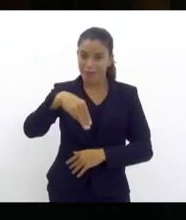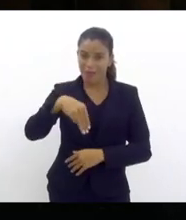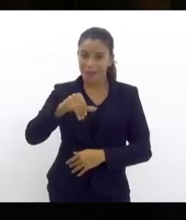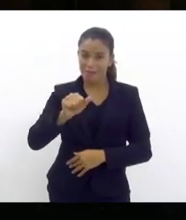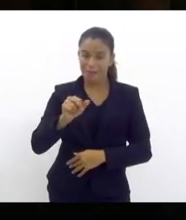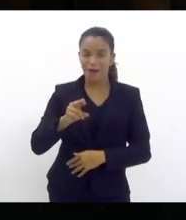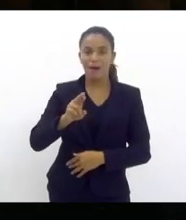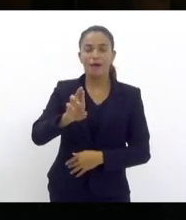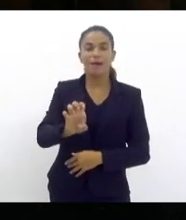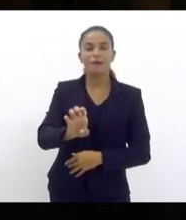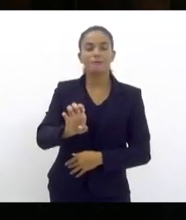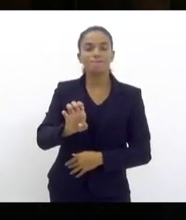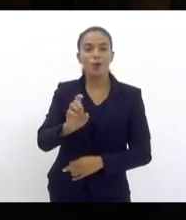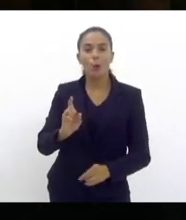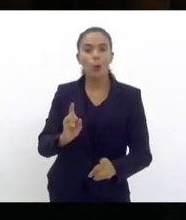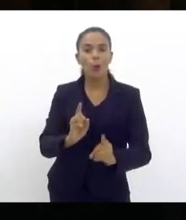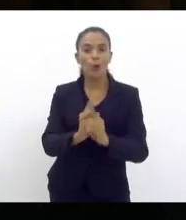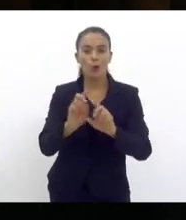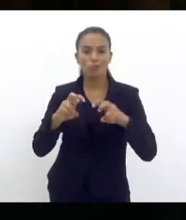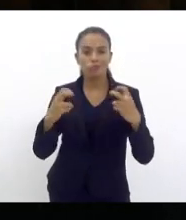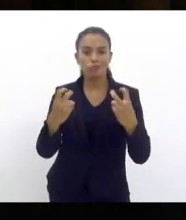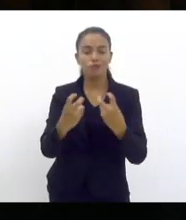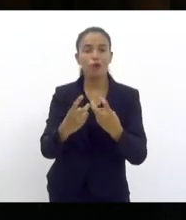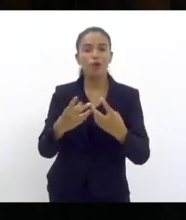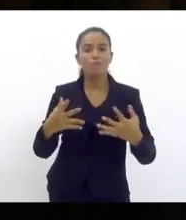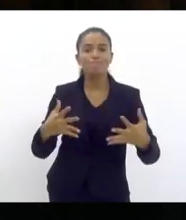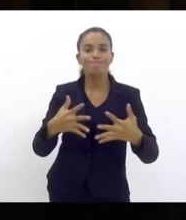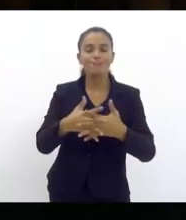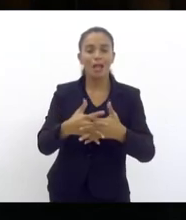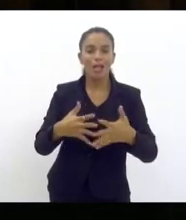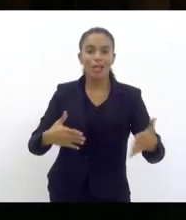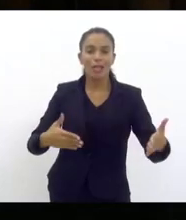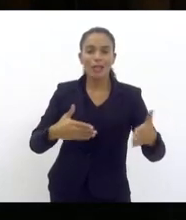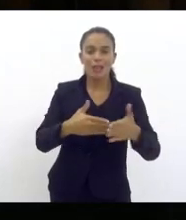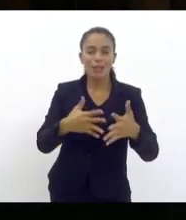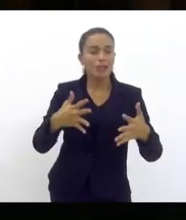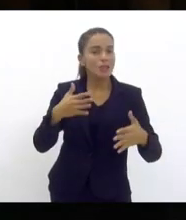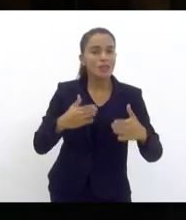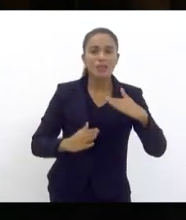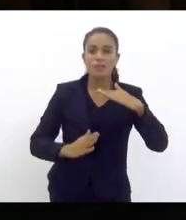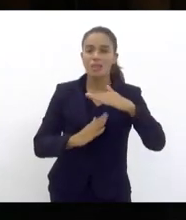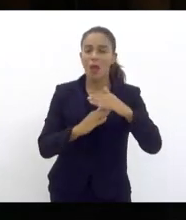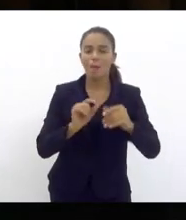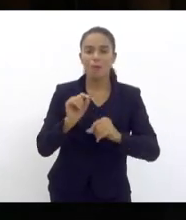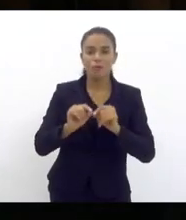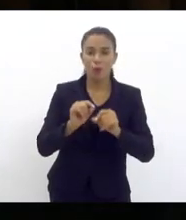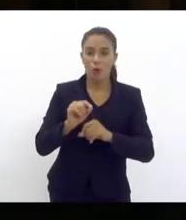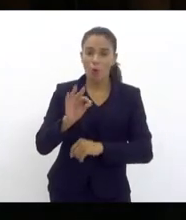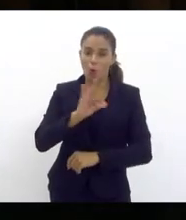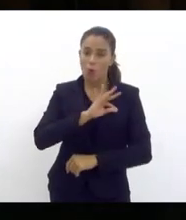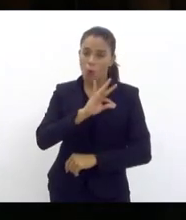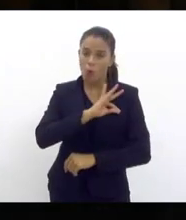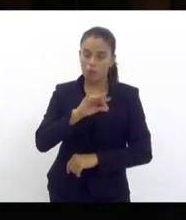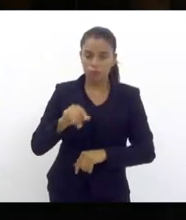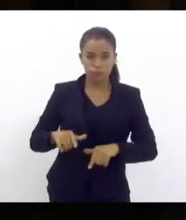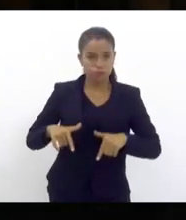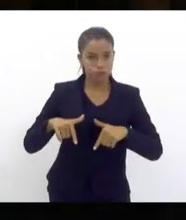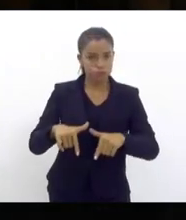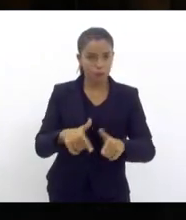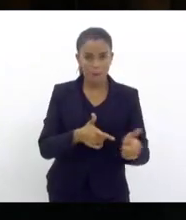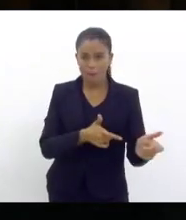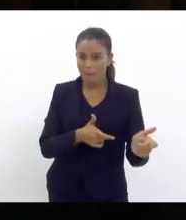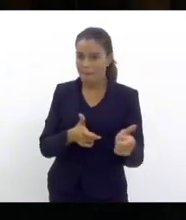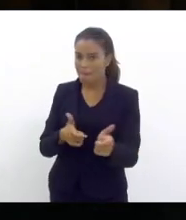o encontro foi impedido, interrompido por uma operação policial de emergência. Naquele